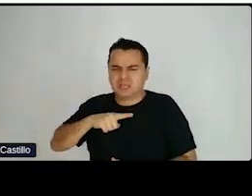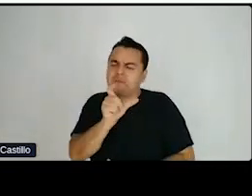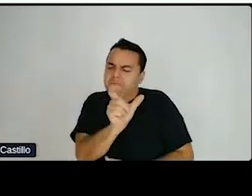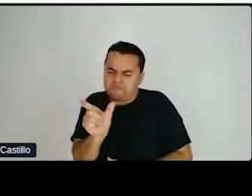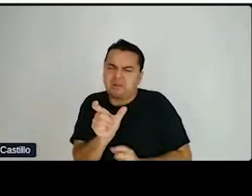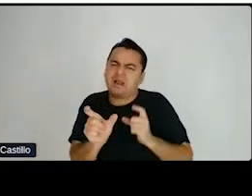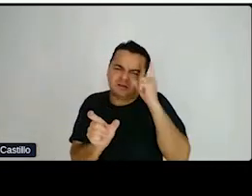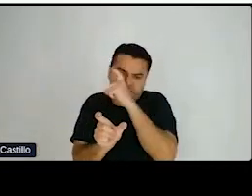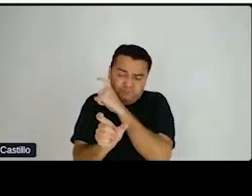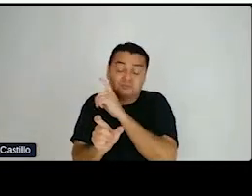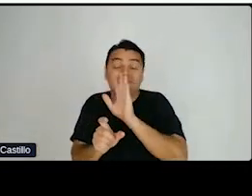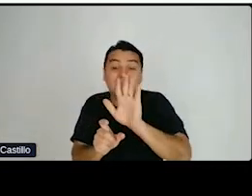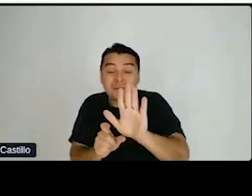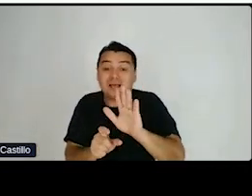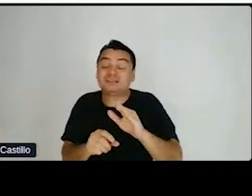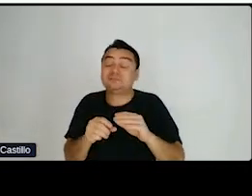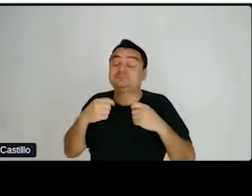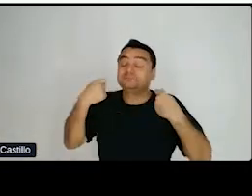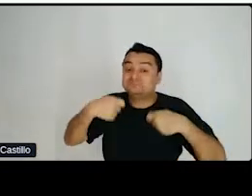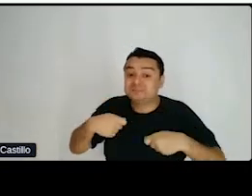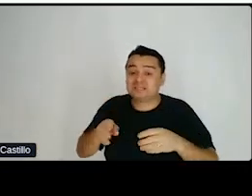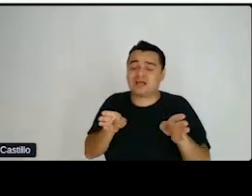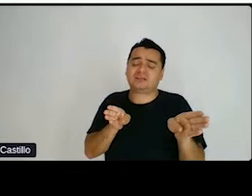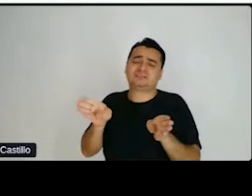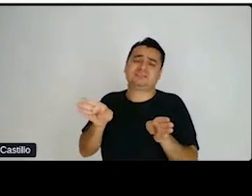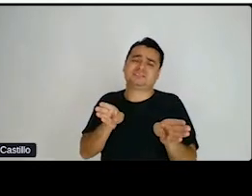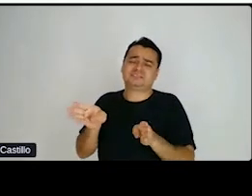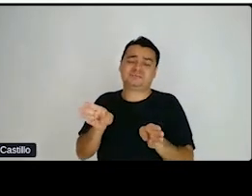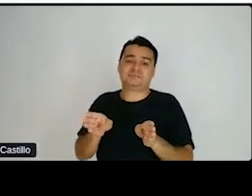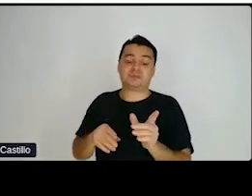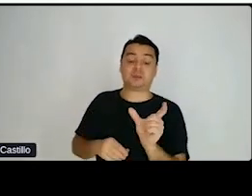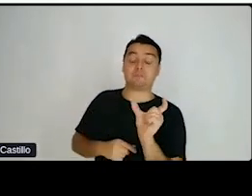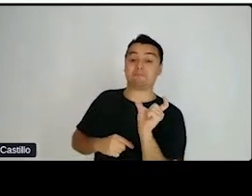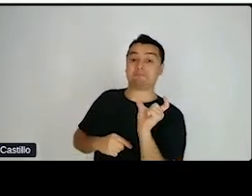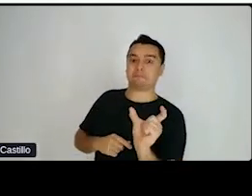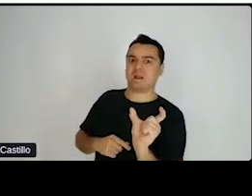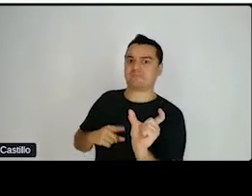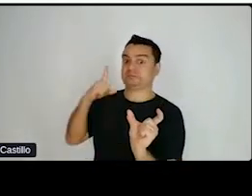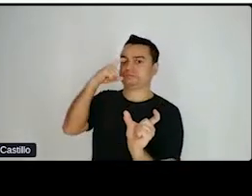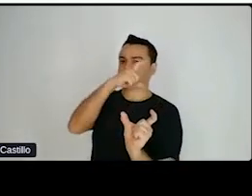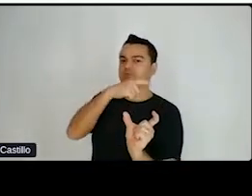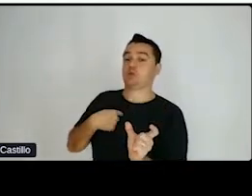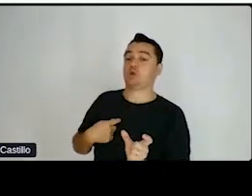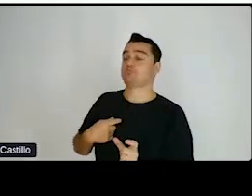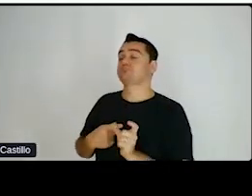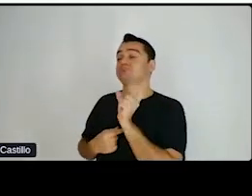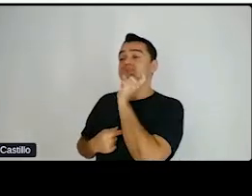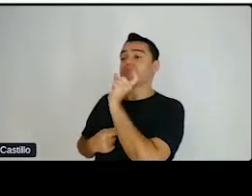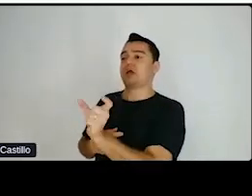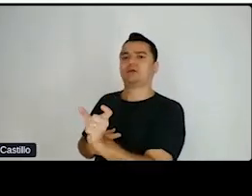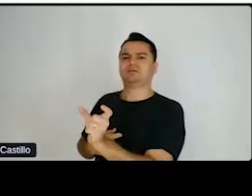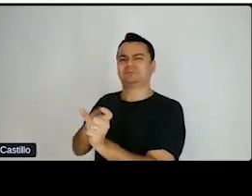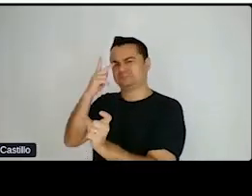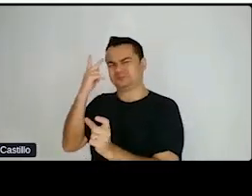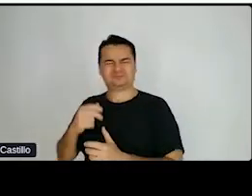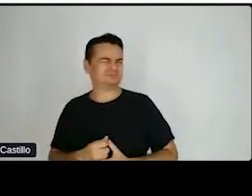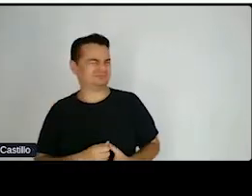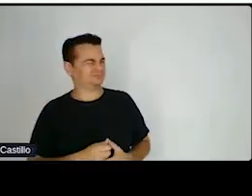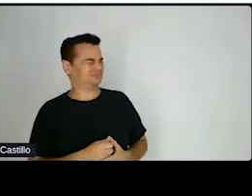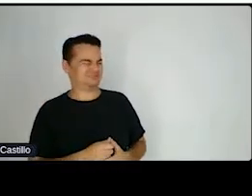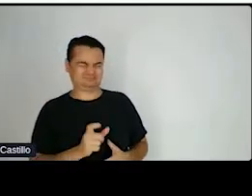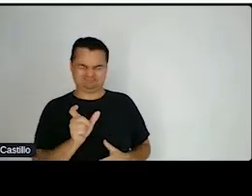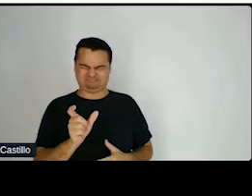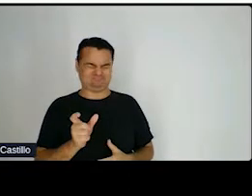acessível, sem usar jargões, mas usando uma linguagem que as pessoas entendem, que as pessoas